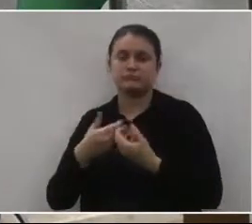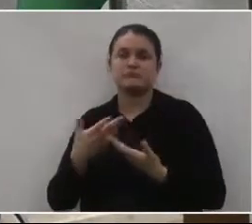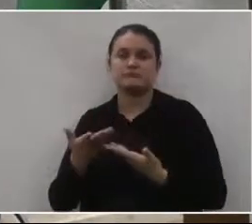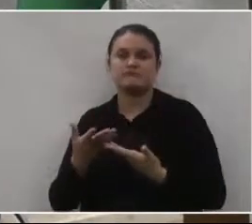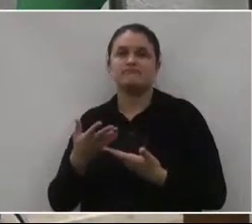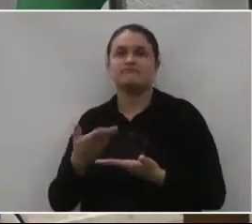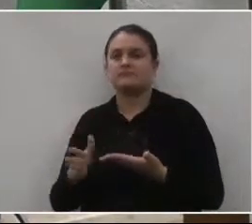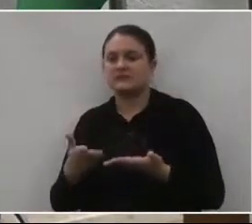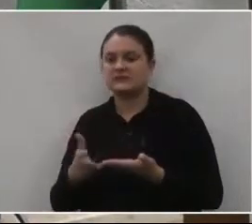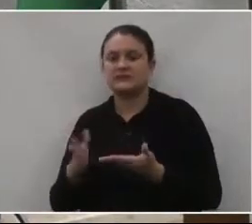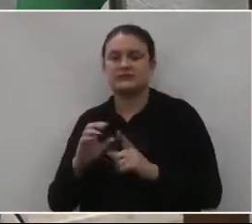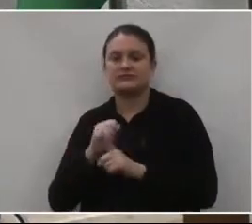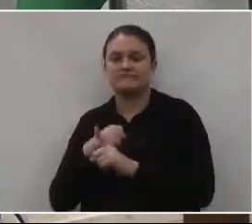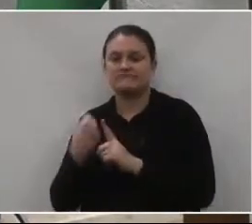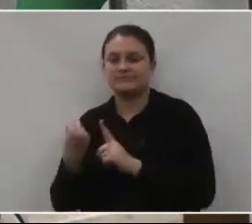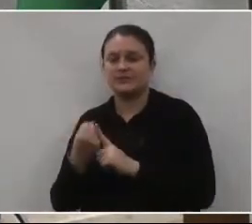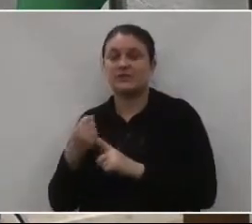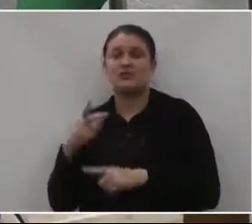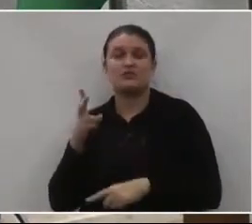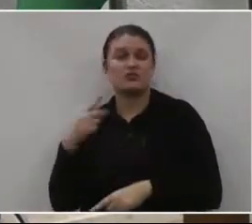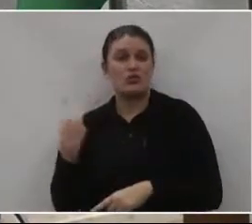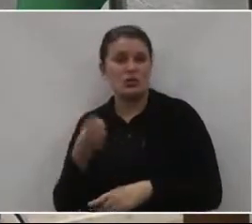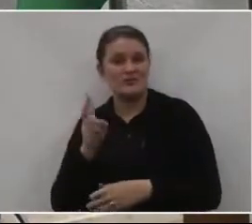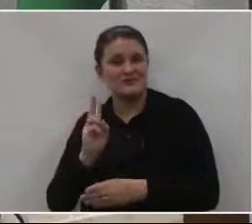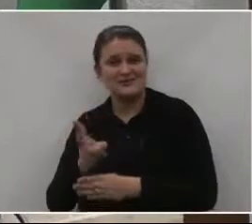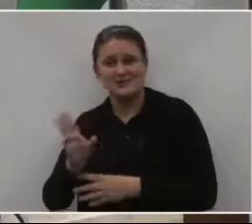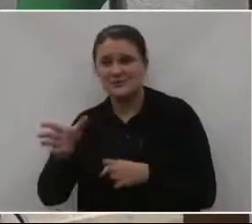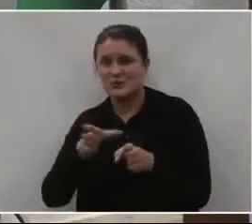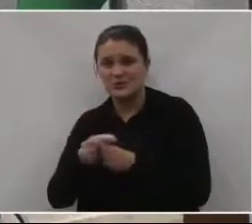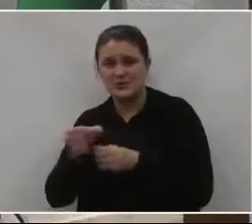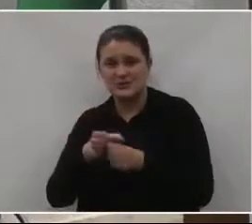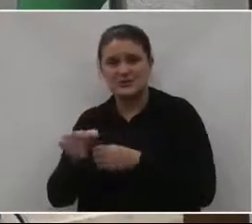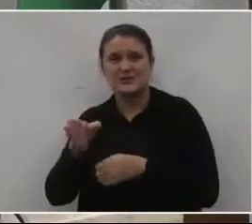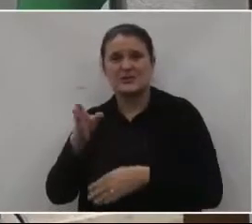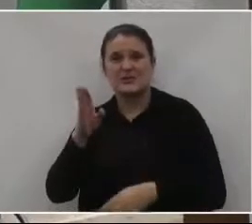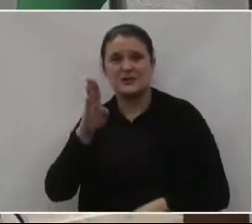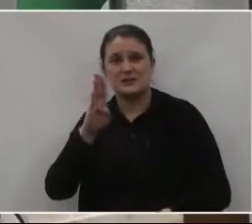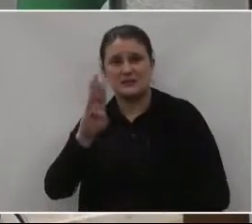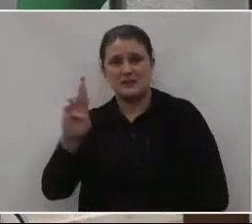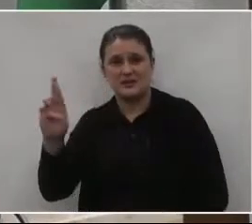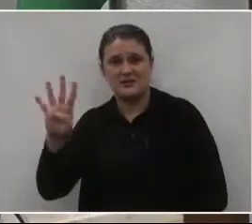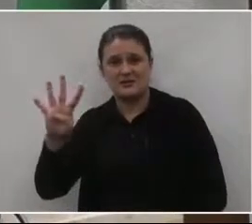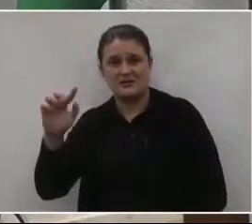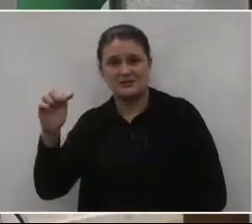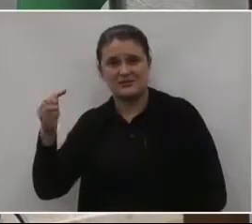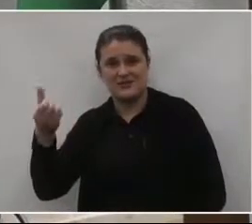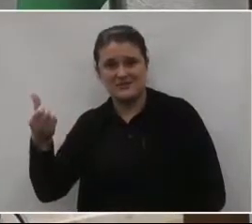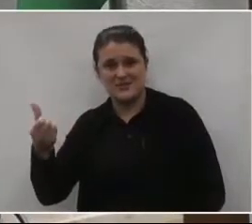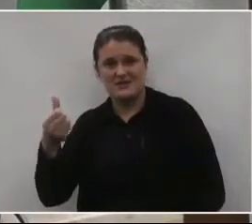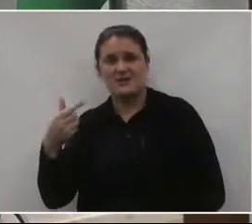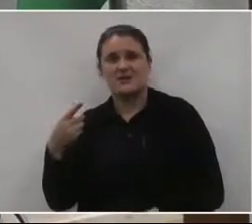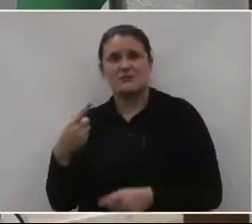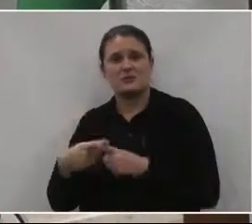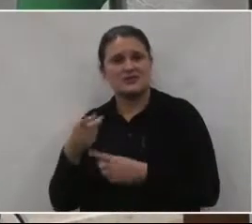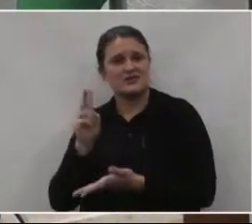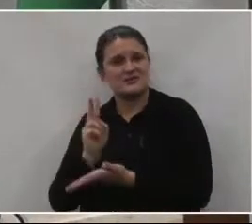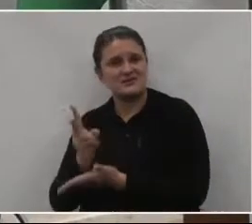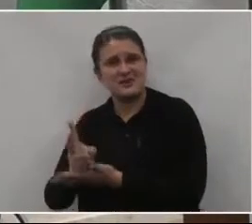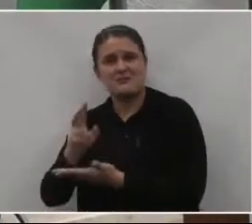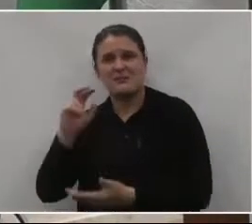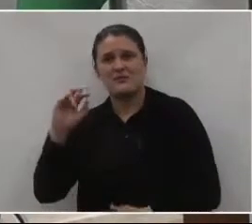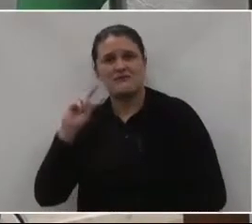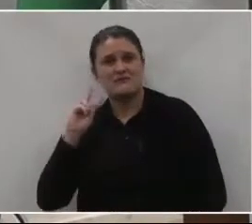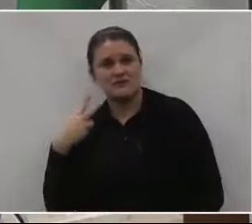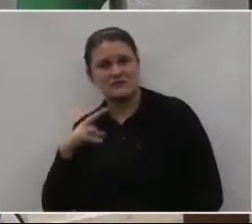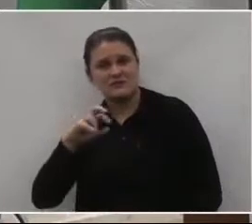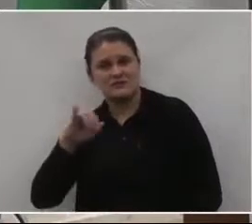corroborando com aquilo que vem sendo falado a respeito desta BR-476, corroborando aqui com as palavras do vereador Jair